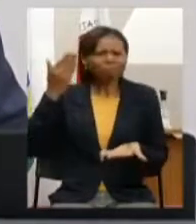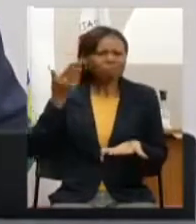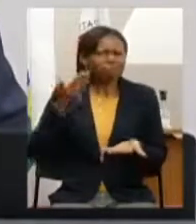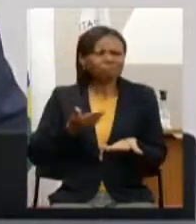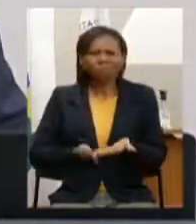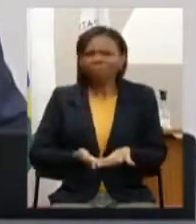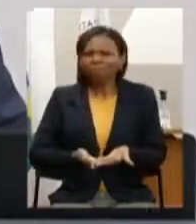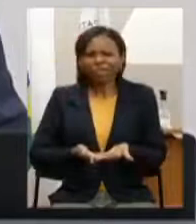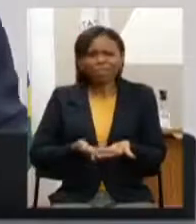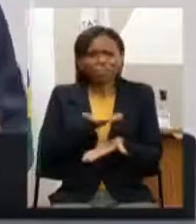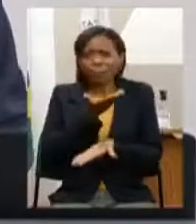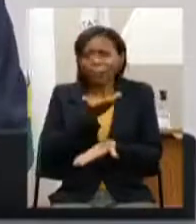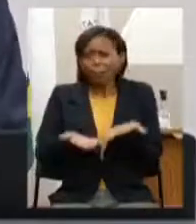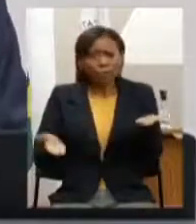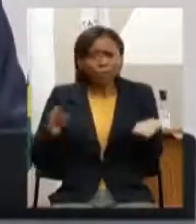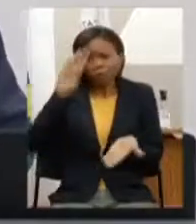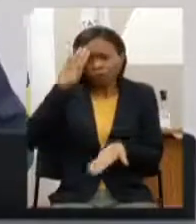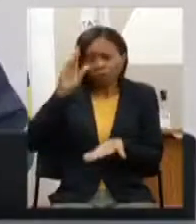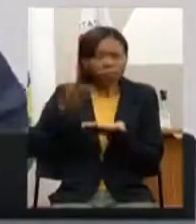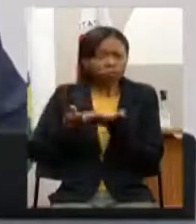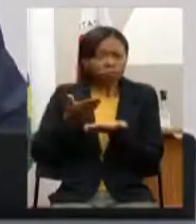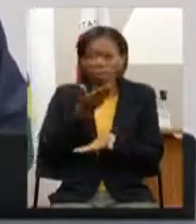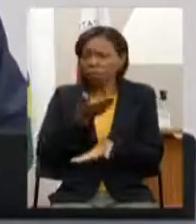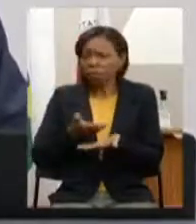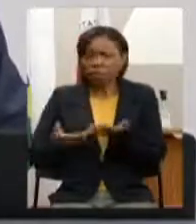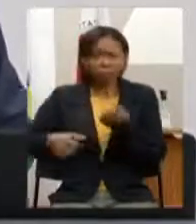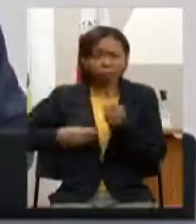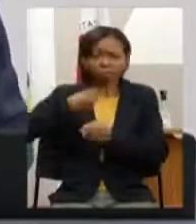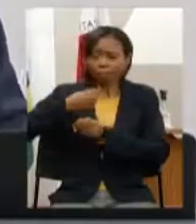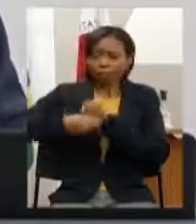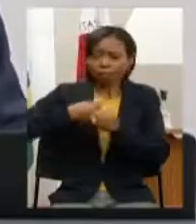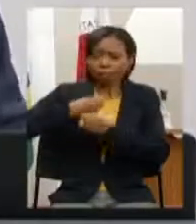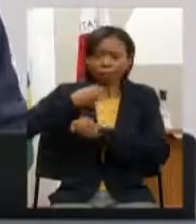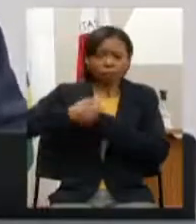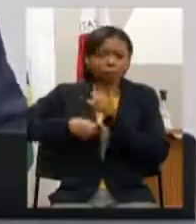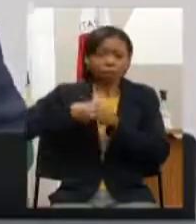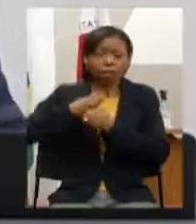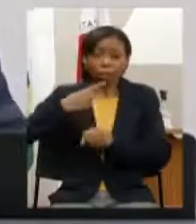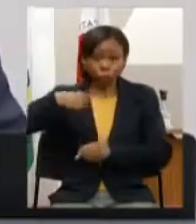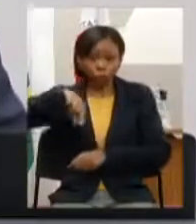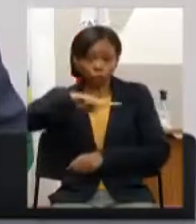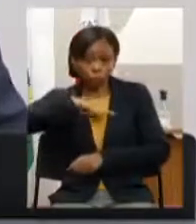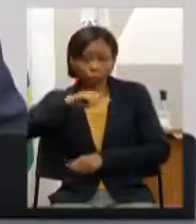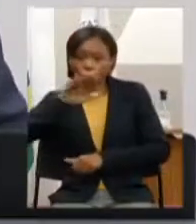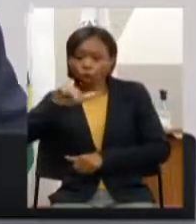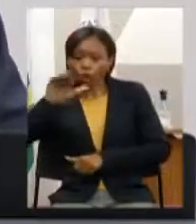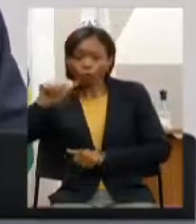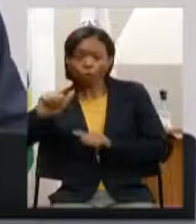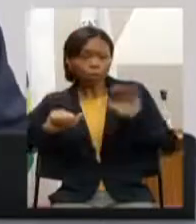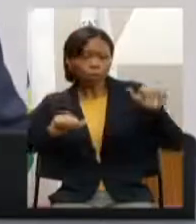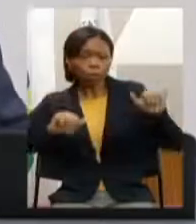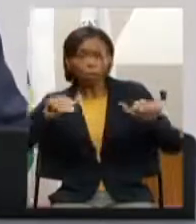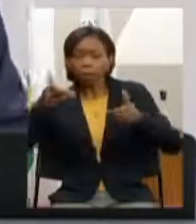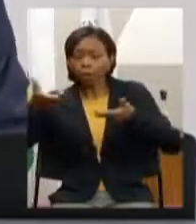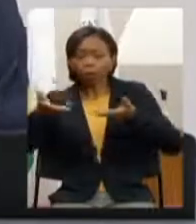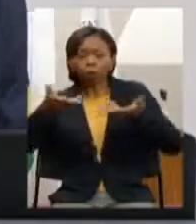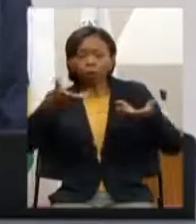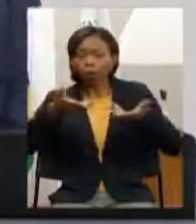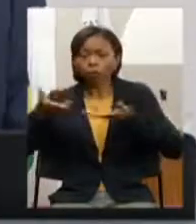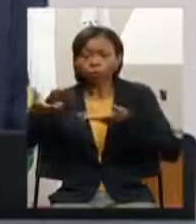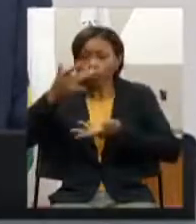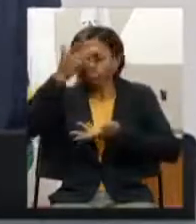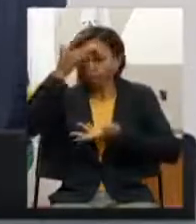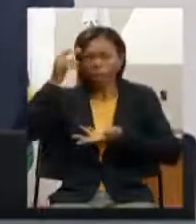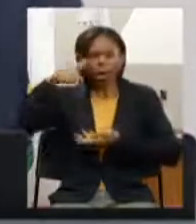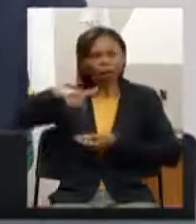imenso a cada ano que passa a gente chama as pessoas convida as pessoas olha que nessa